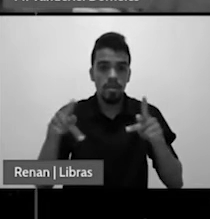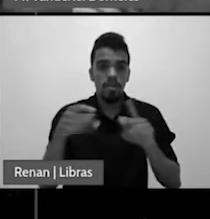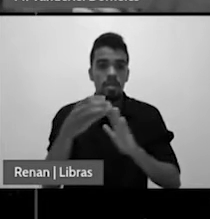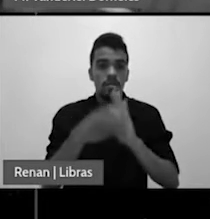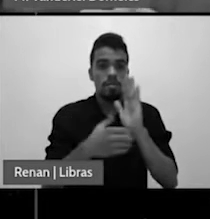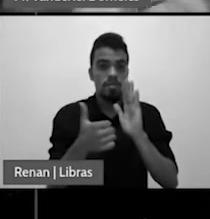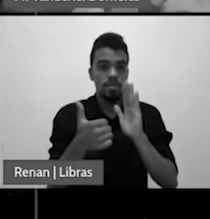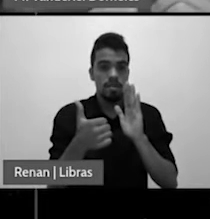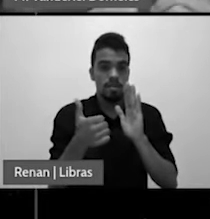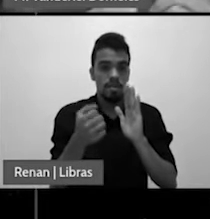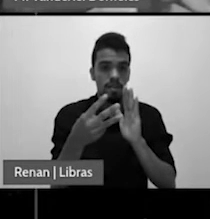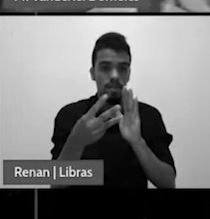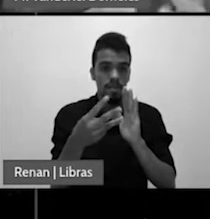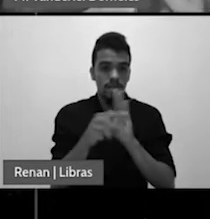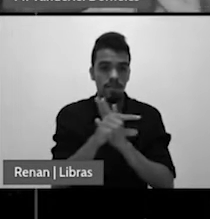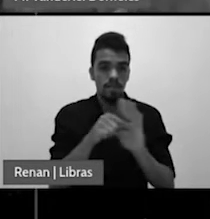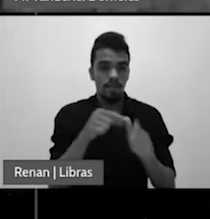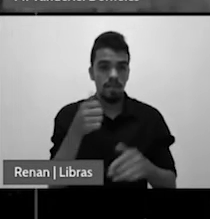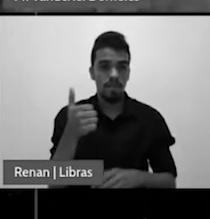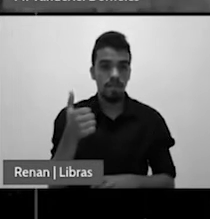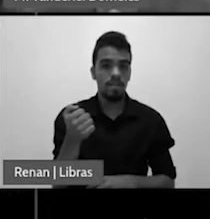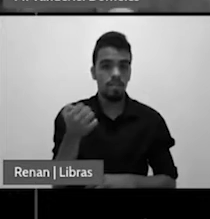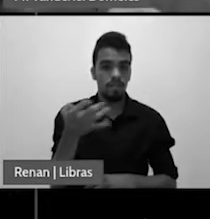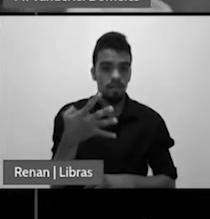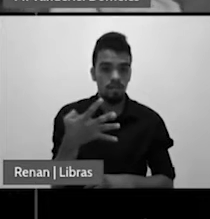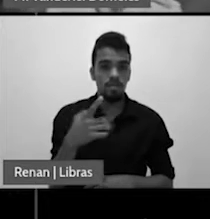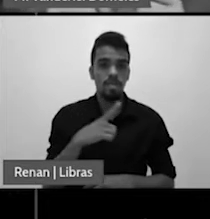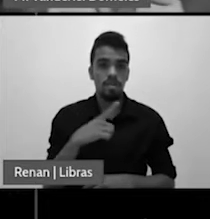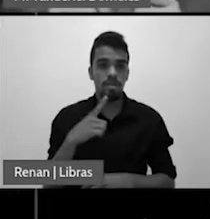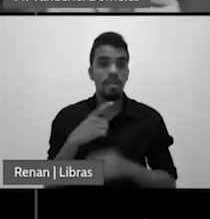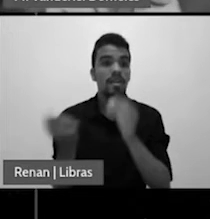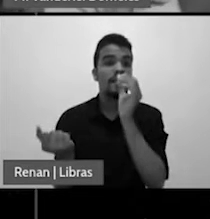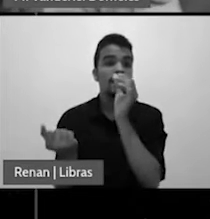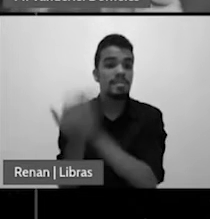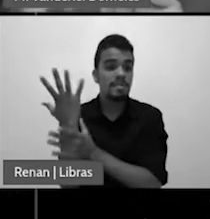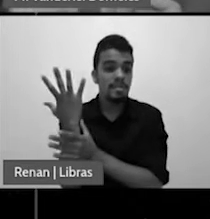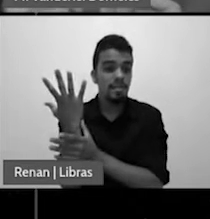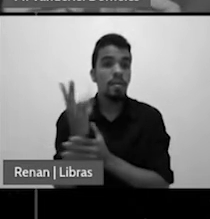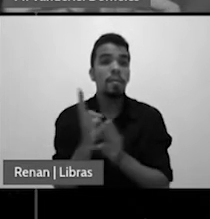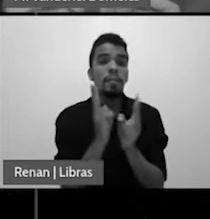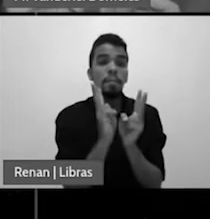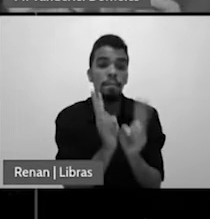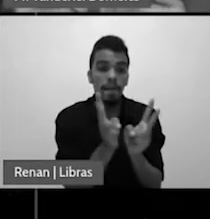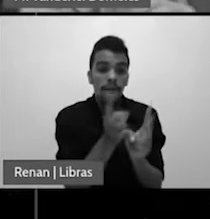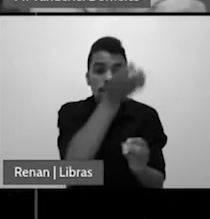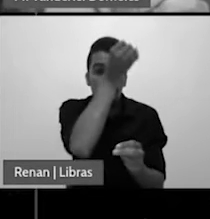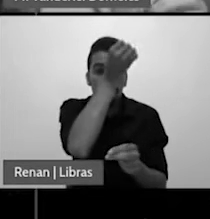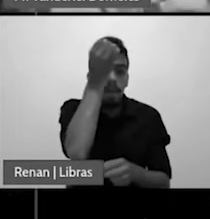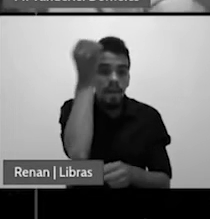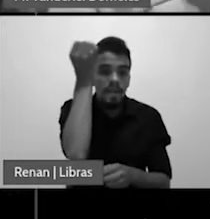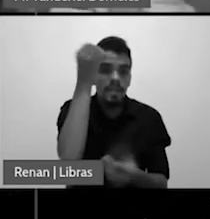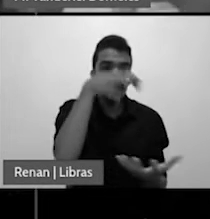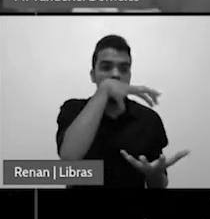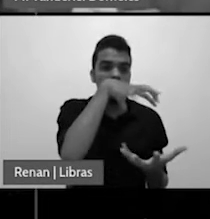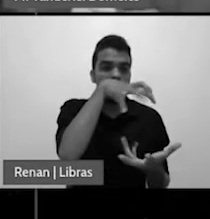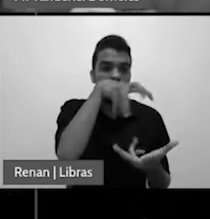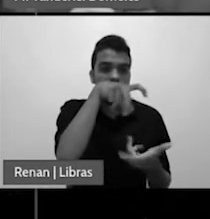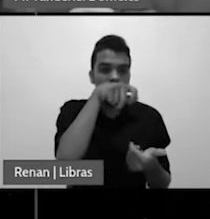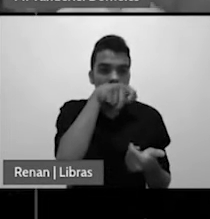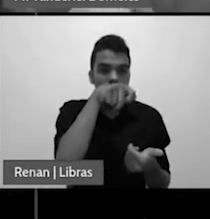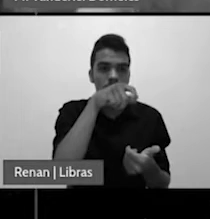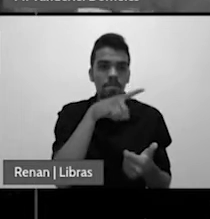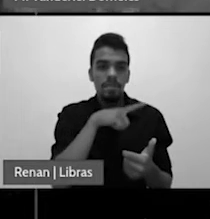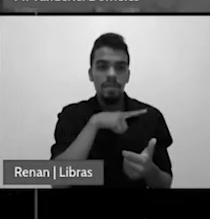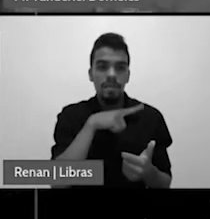bastante evidente. Veja que uma besta é do mar, outra besta é da terra. A besta da terra comunica fôlego à imagem. Essas todas são imagens da